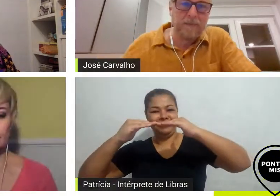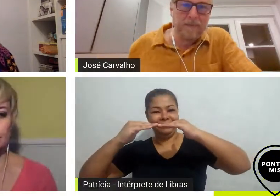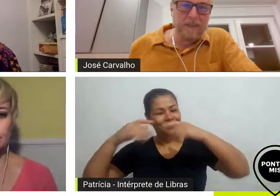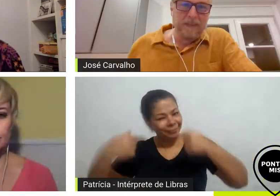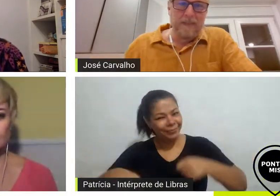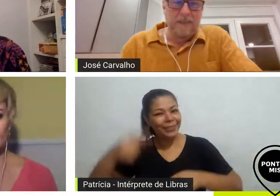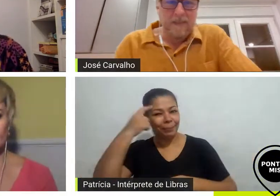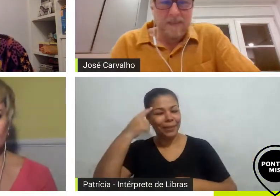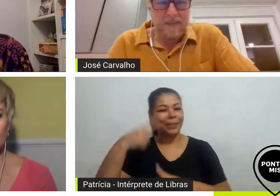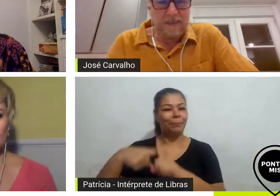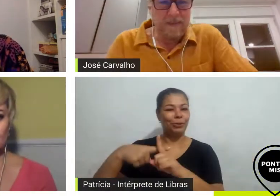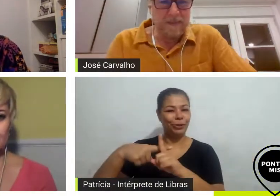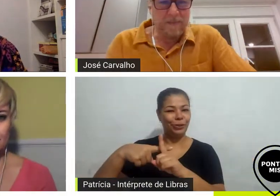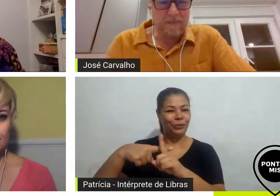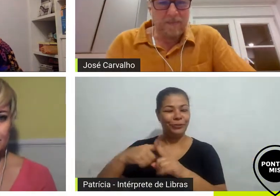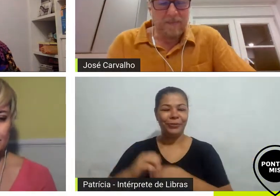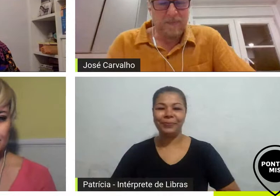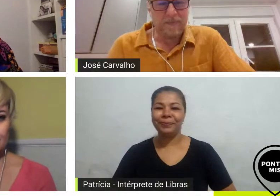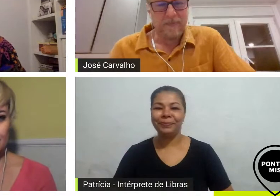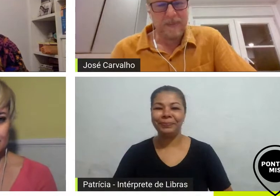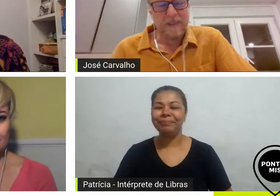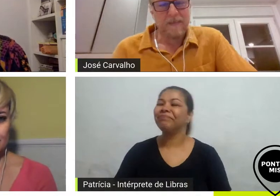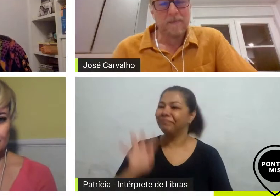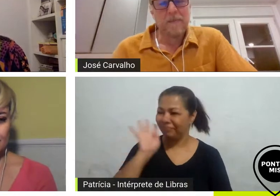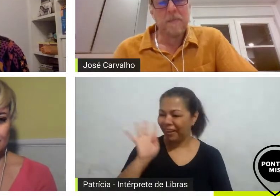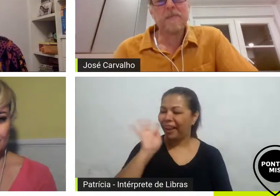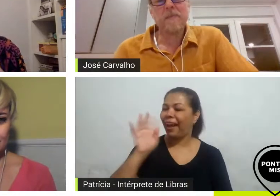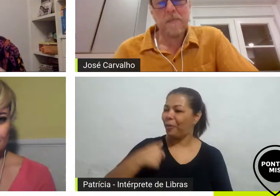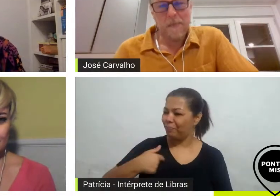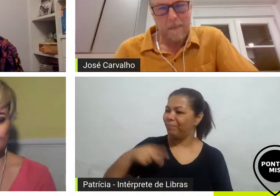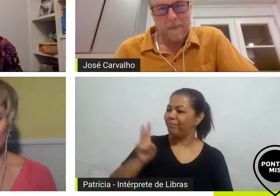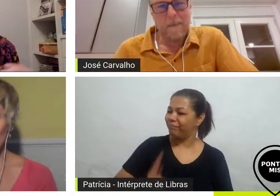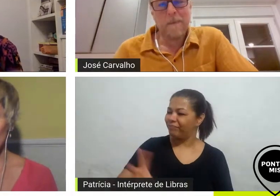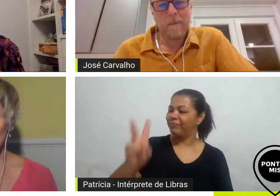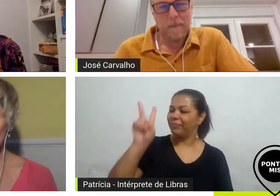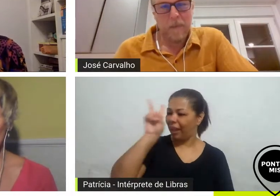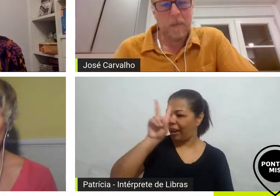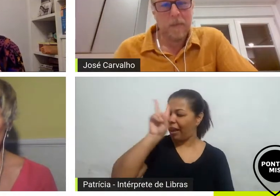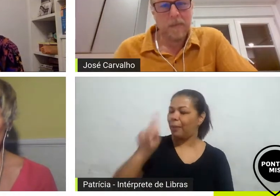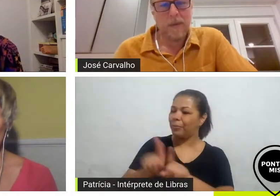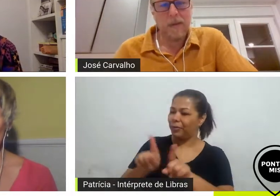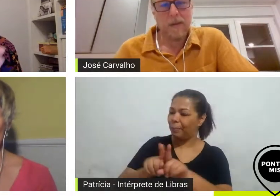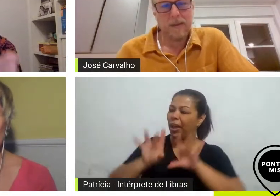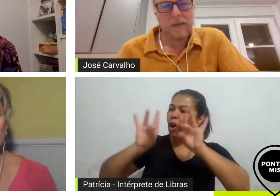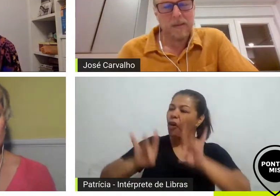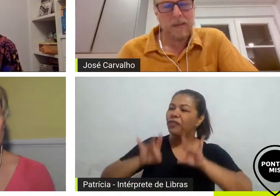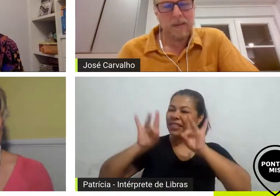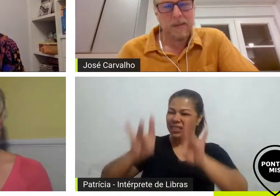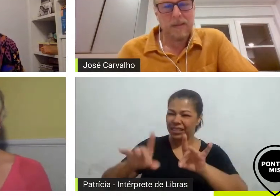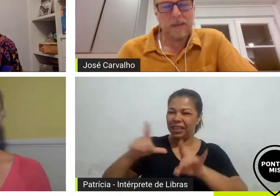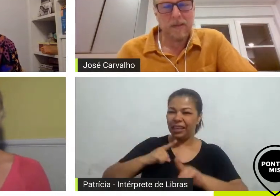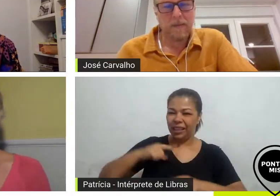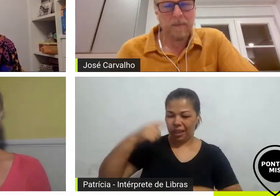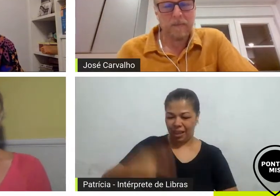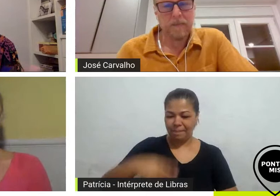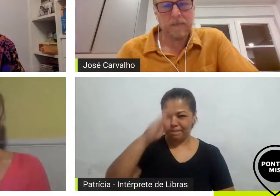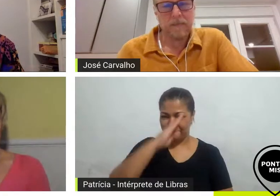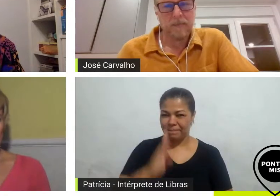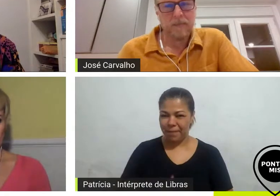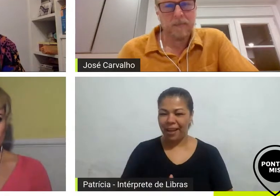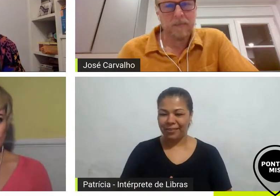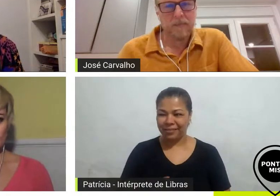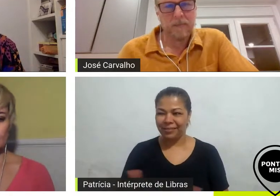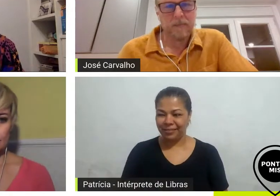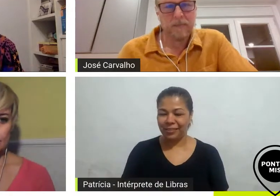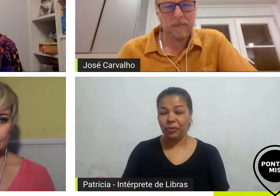legal que você falou isso porque eu lembro sempre das oficinas e a maioria do público que às vezes vai à oficina mais